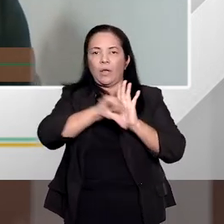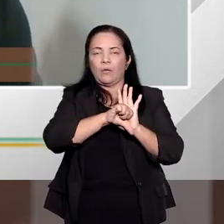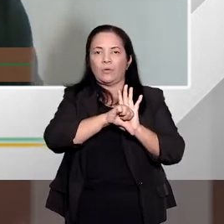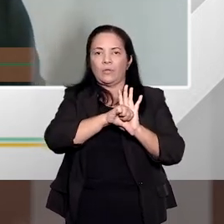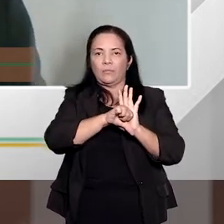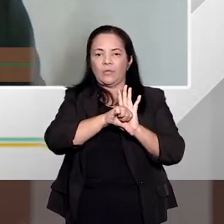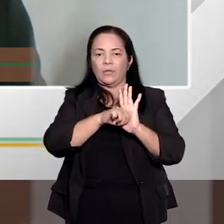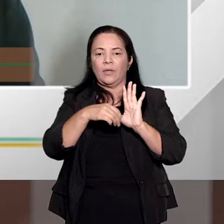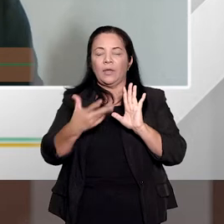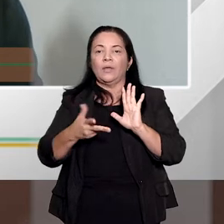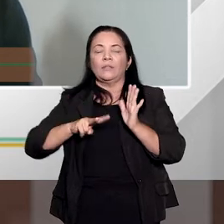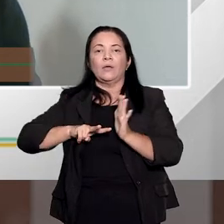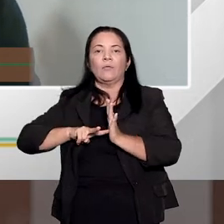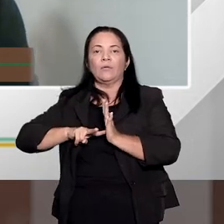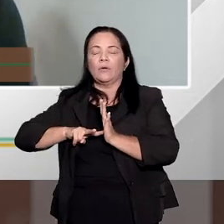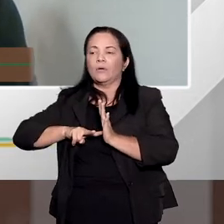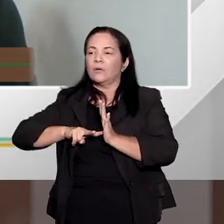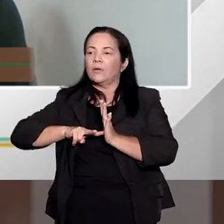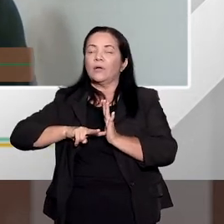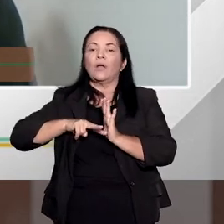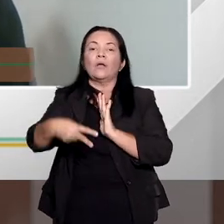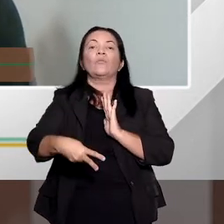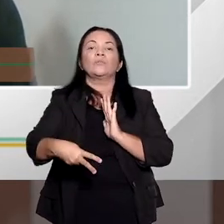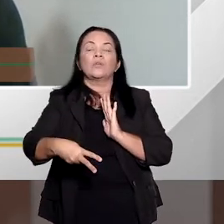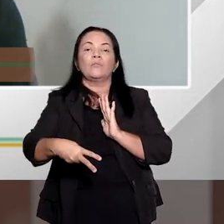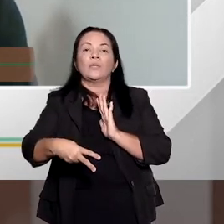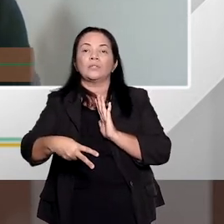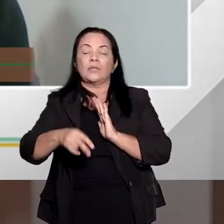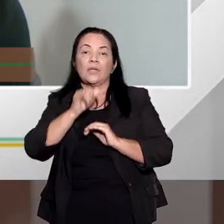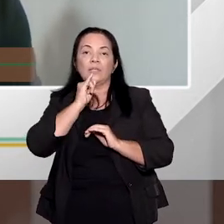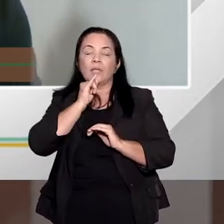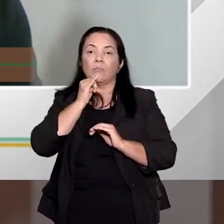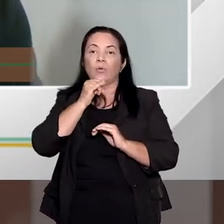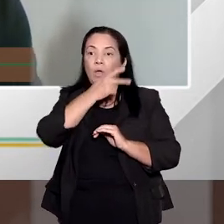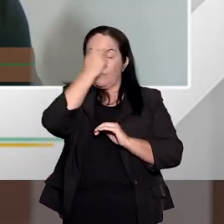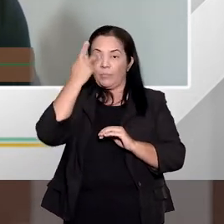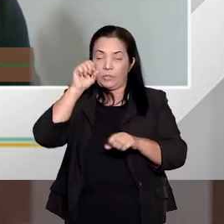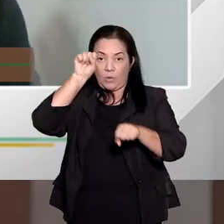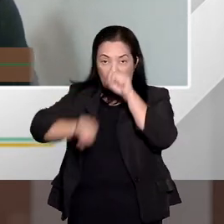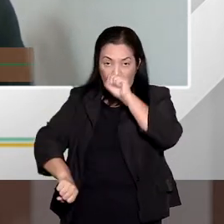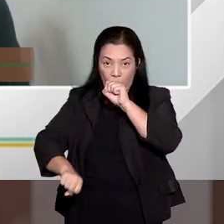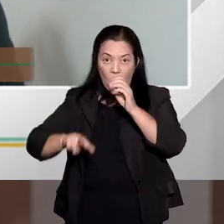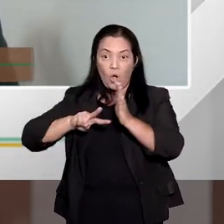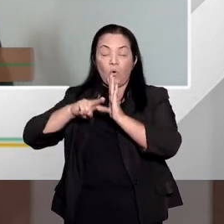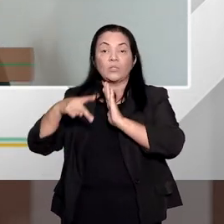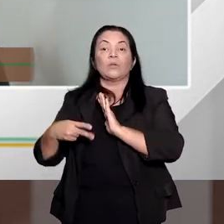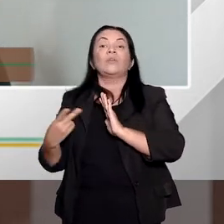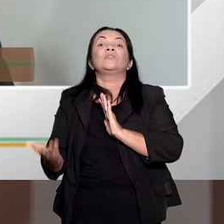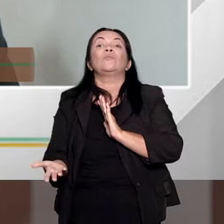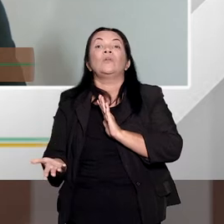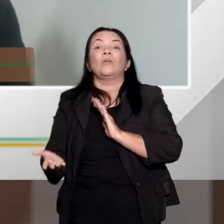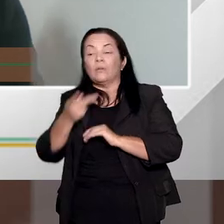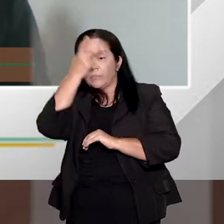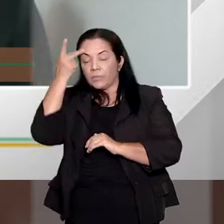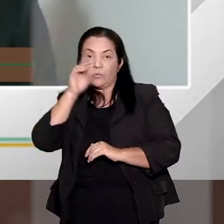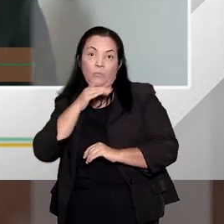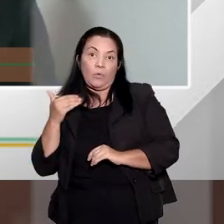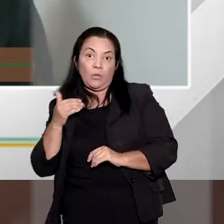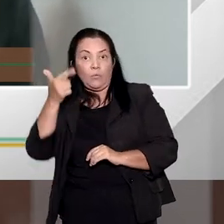a consequência do crime de homicídio é a morte de alguém. Não pode o juiz, por exemplo,